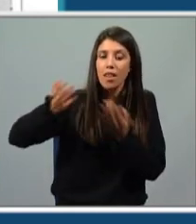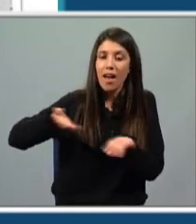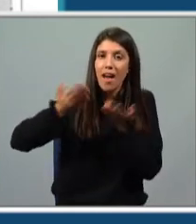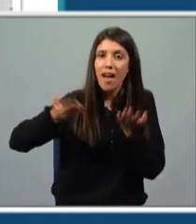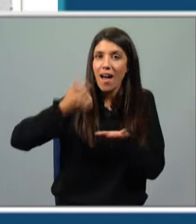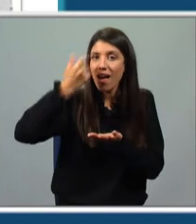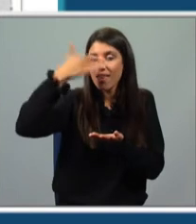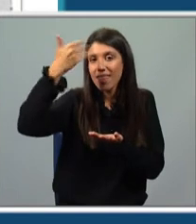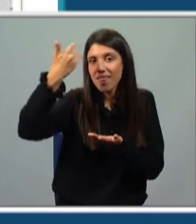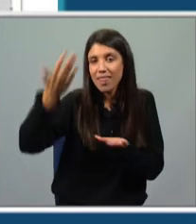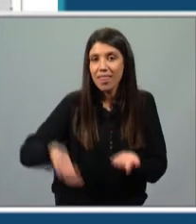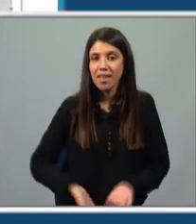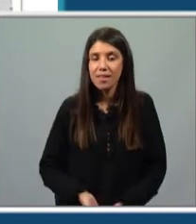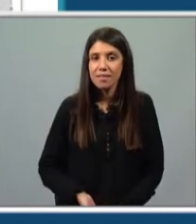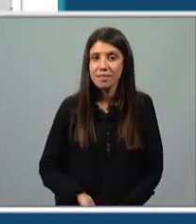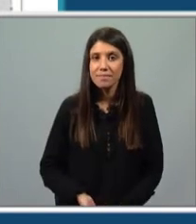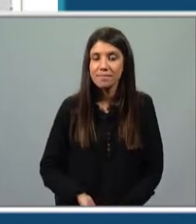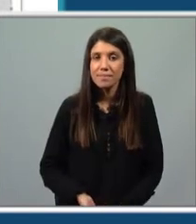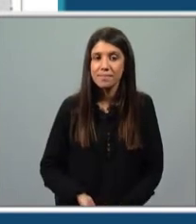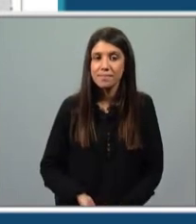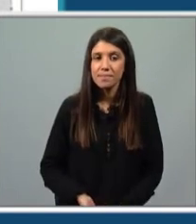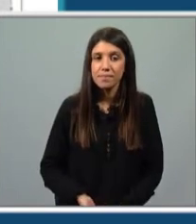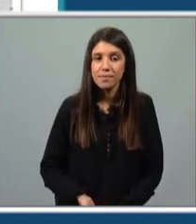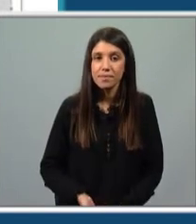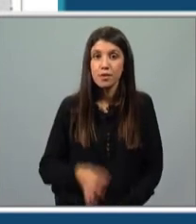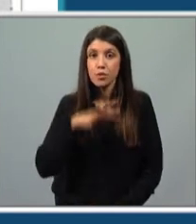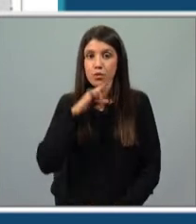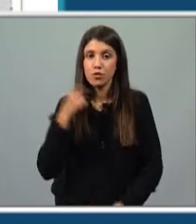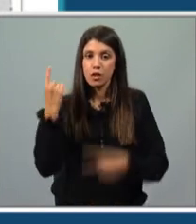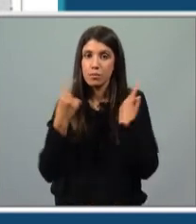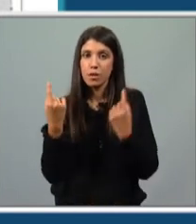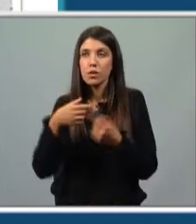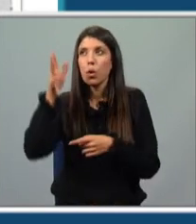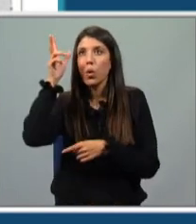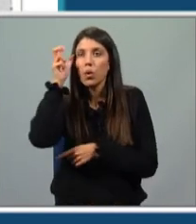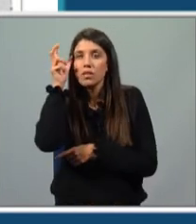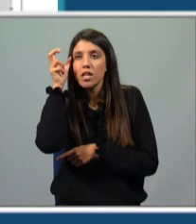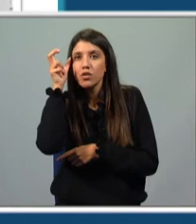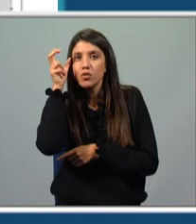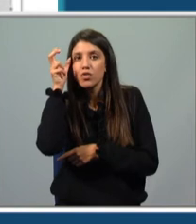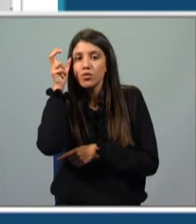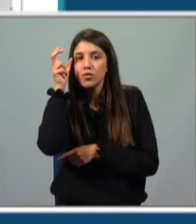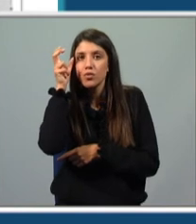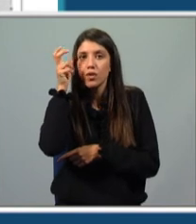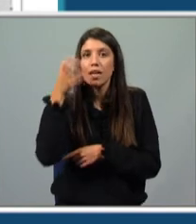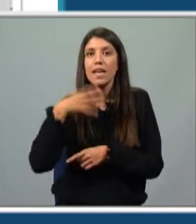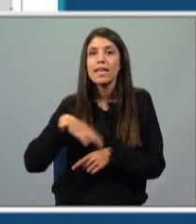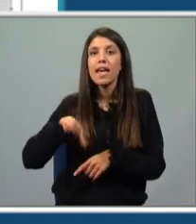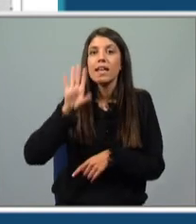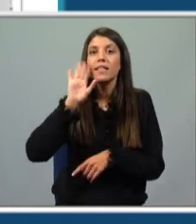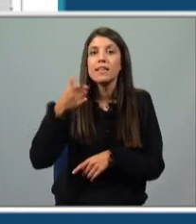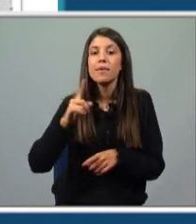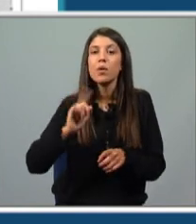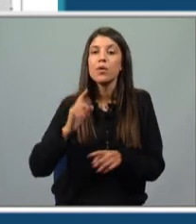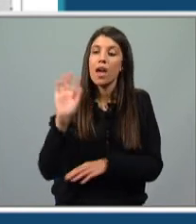has de ver, se continuares a ler o texto. Os filhos pensam em conceitos, repara, continua a querer saber o que é uma árvore,